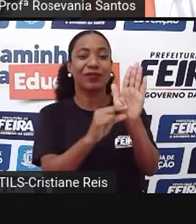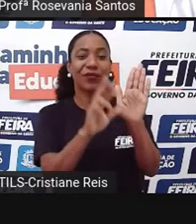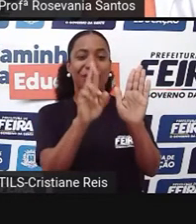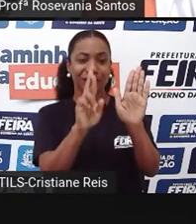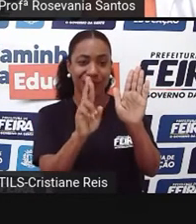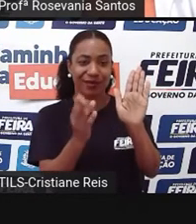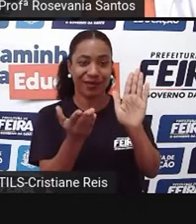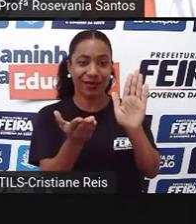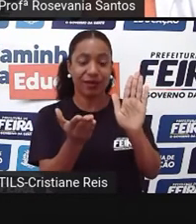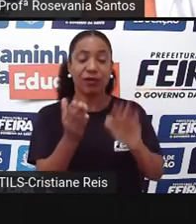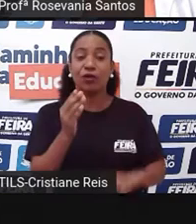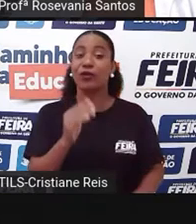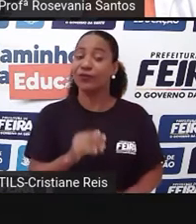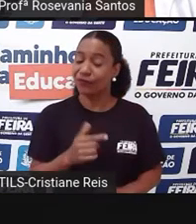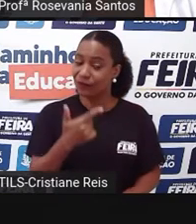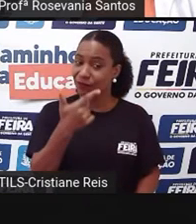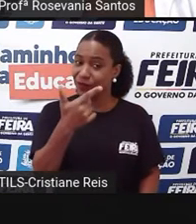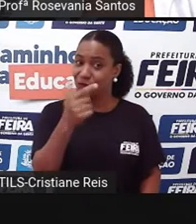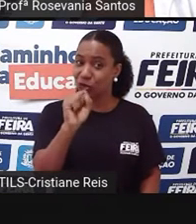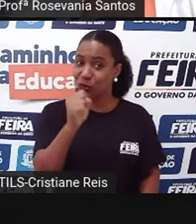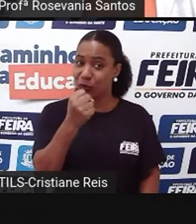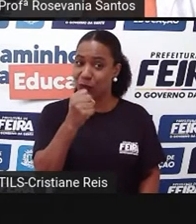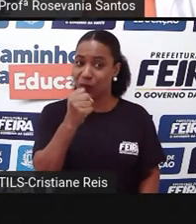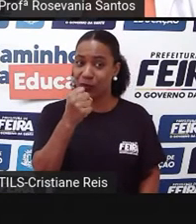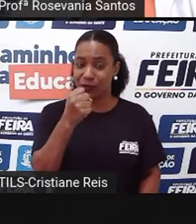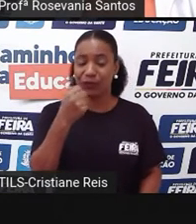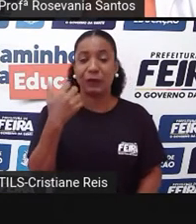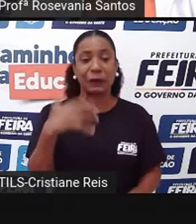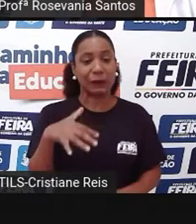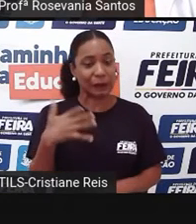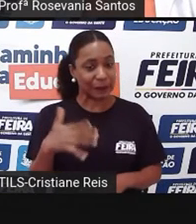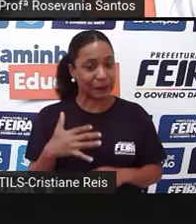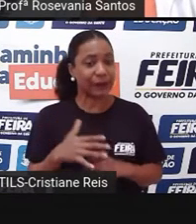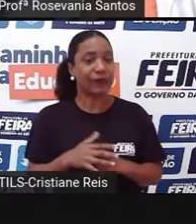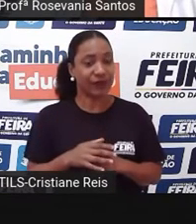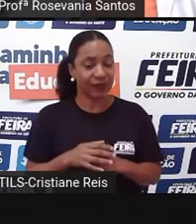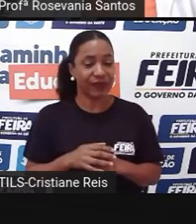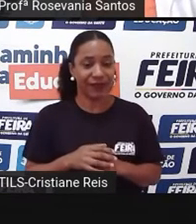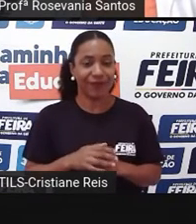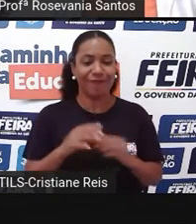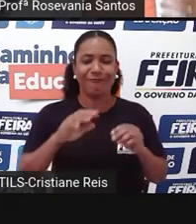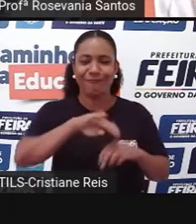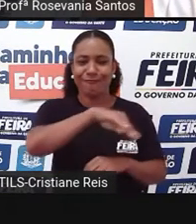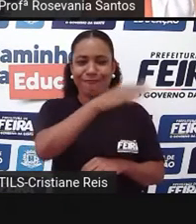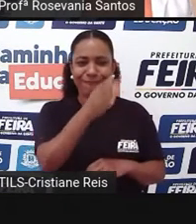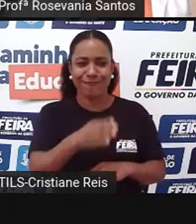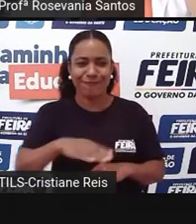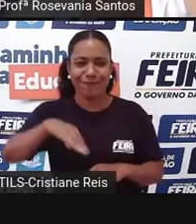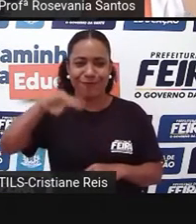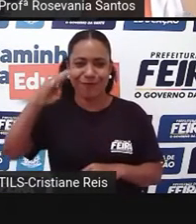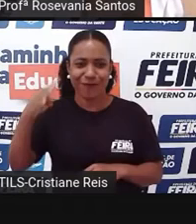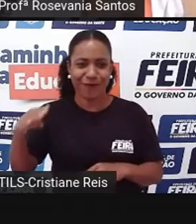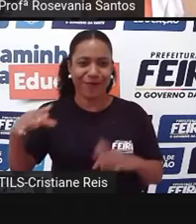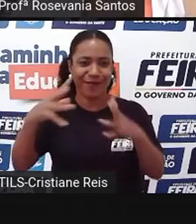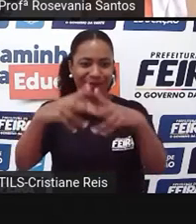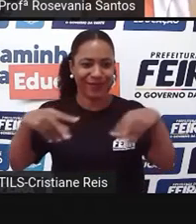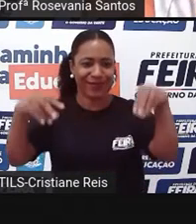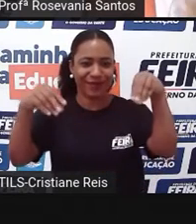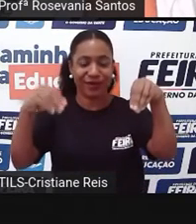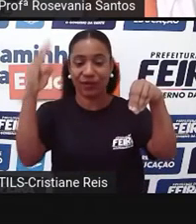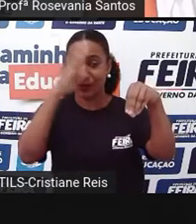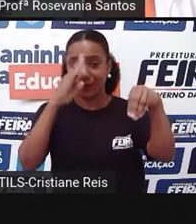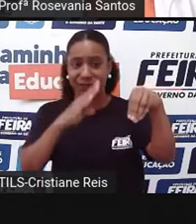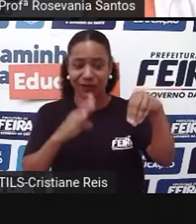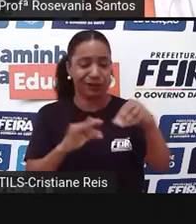formações de relevo diferentes no território brasileiro. É simples, você não precisa se